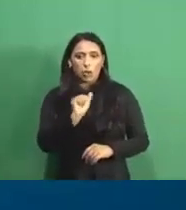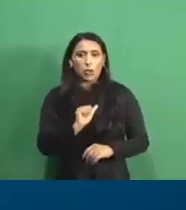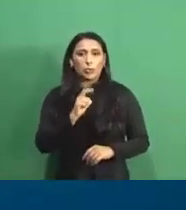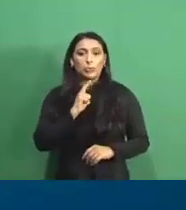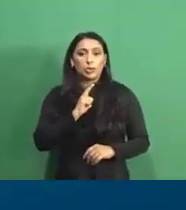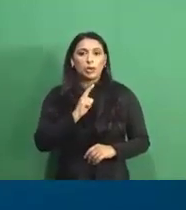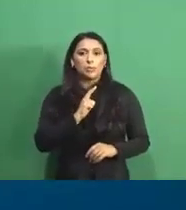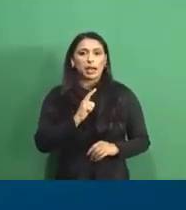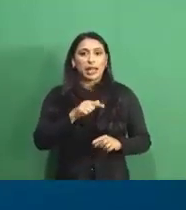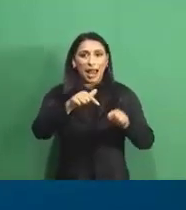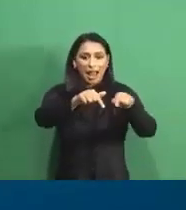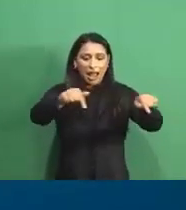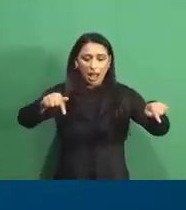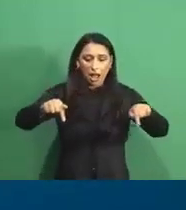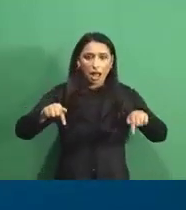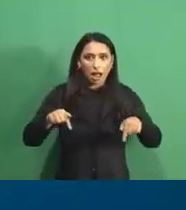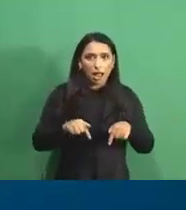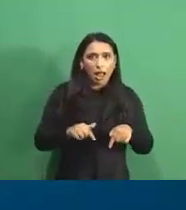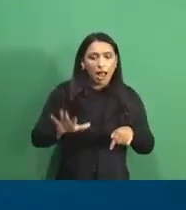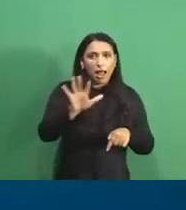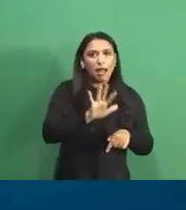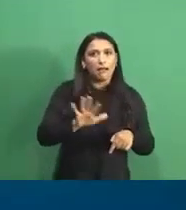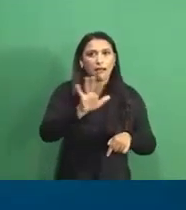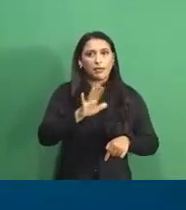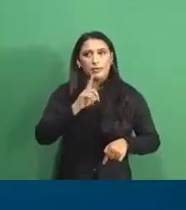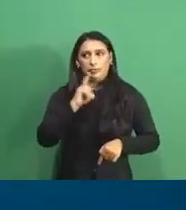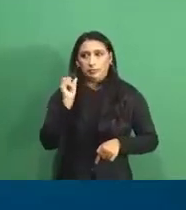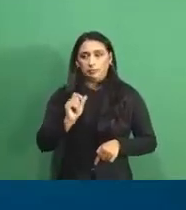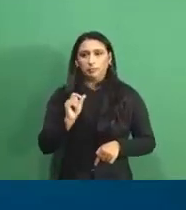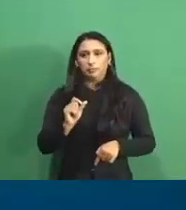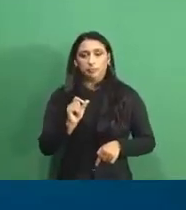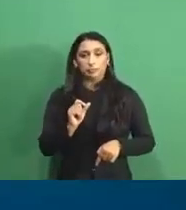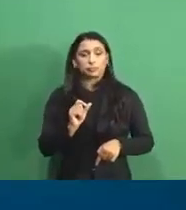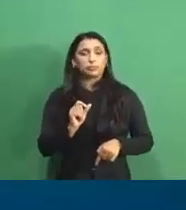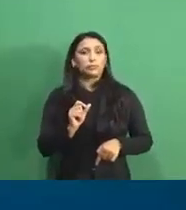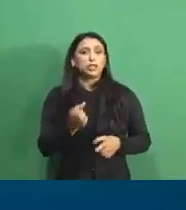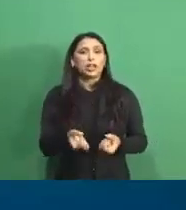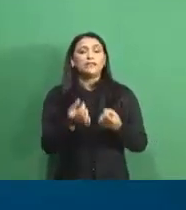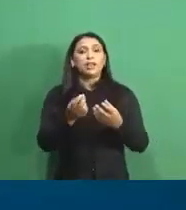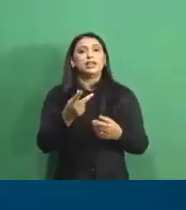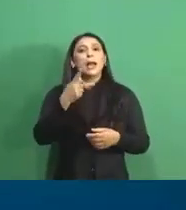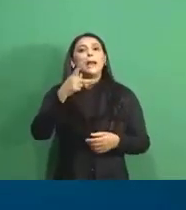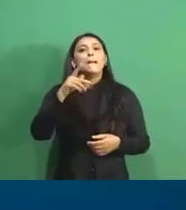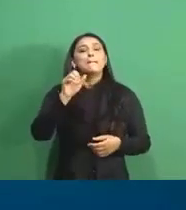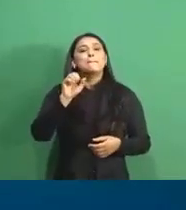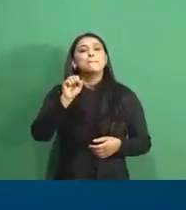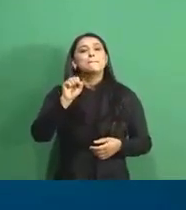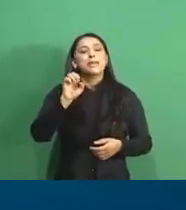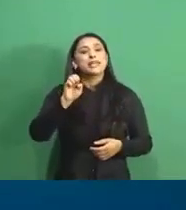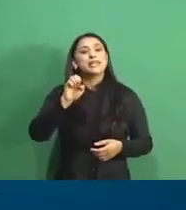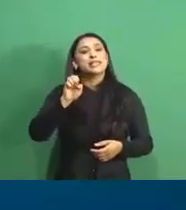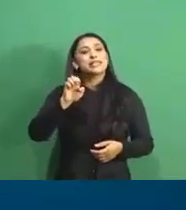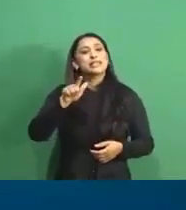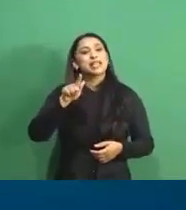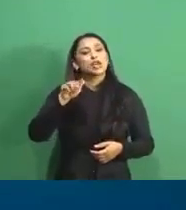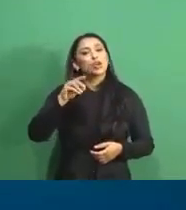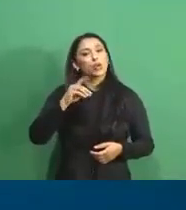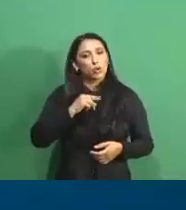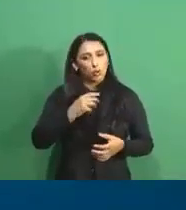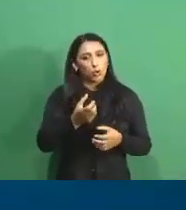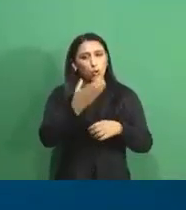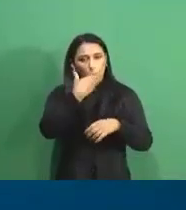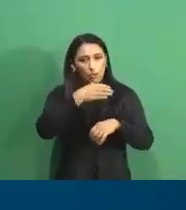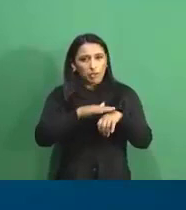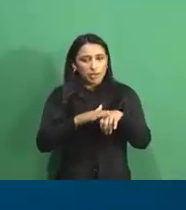naquele perímetro da região de Pinto Bandeira, que é importante para produtor de pêssego, a gente consiga iniciar esse mapeamento regional. E também em nível de propriedade.